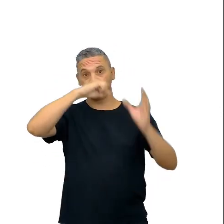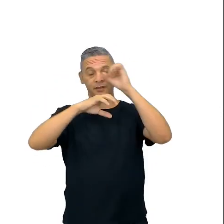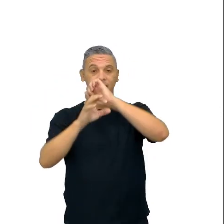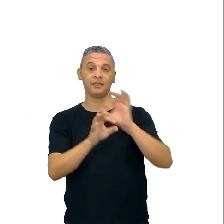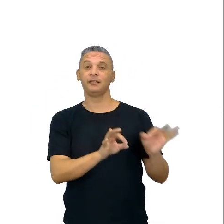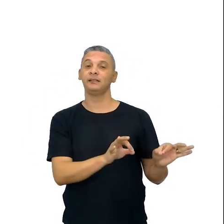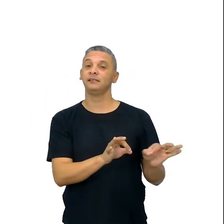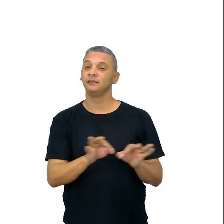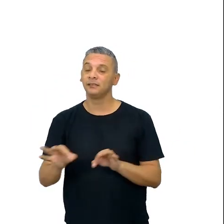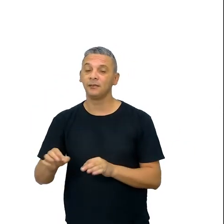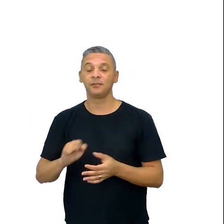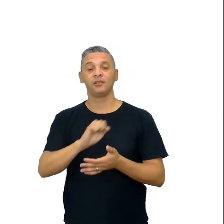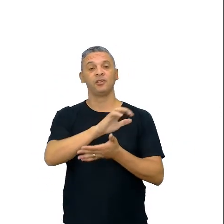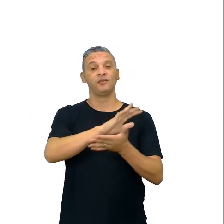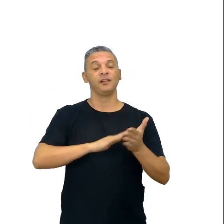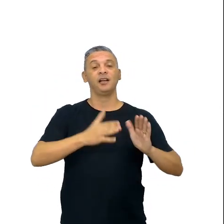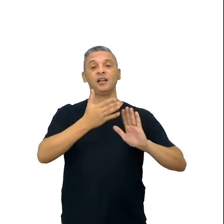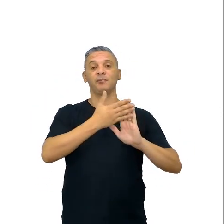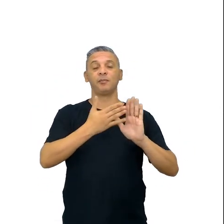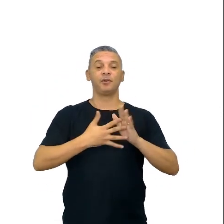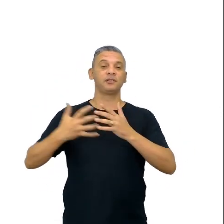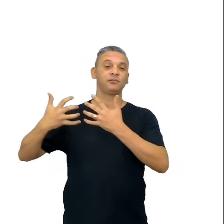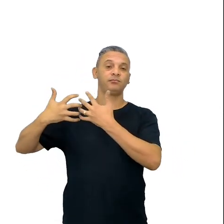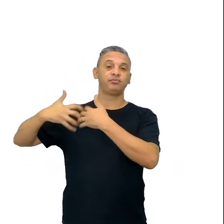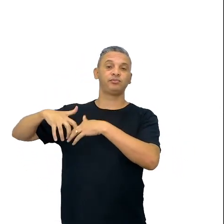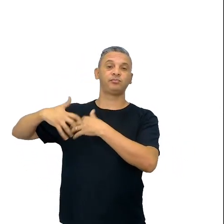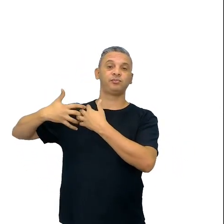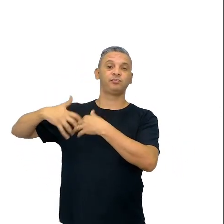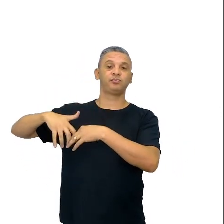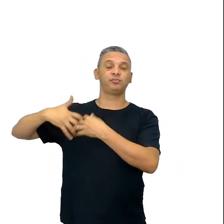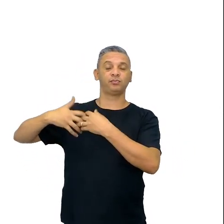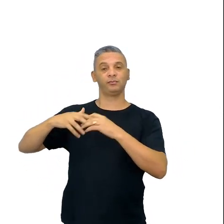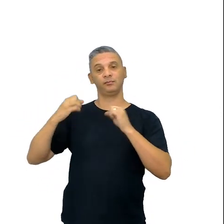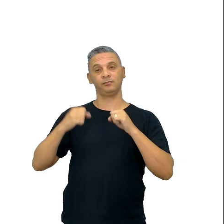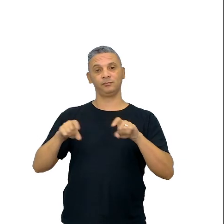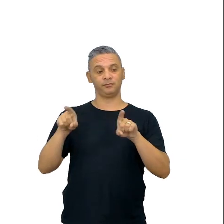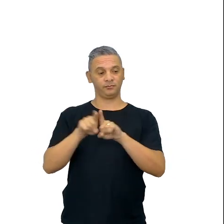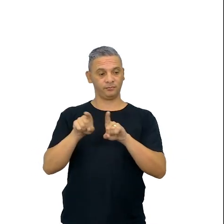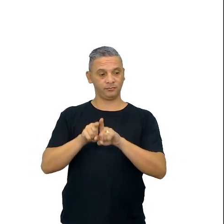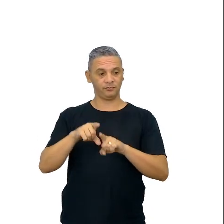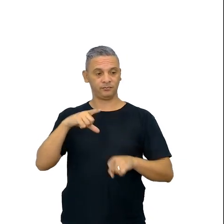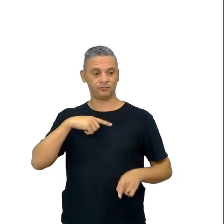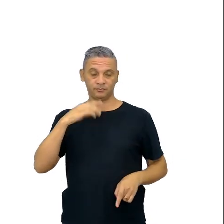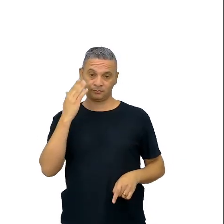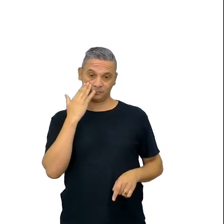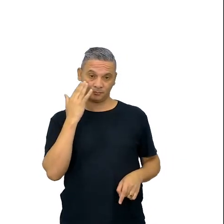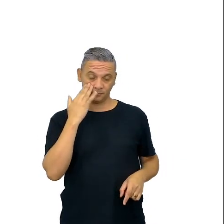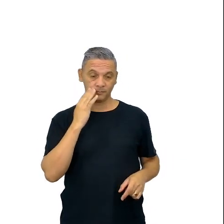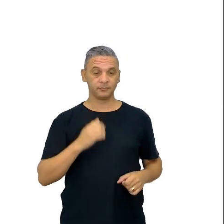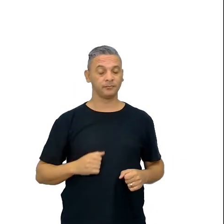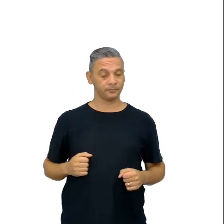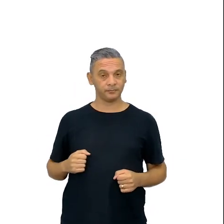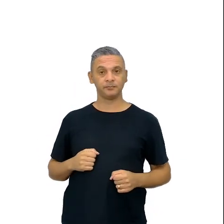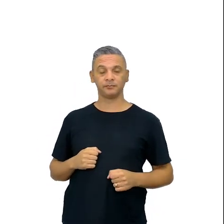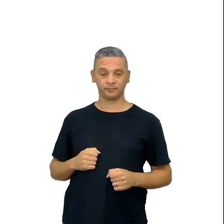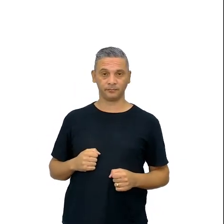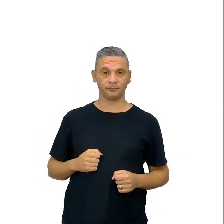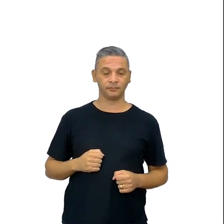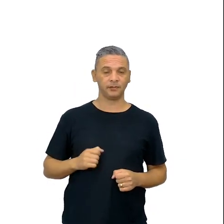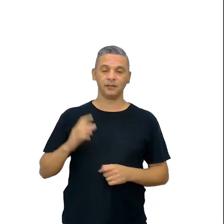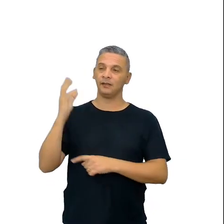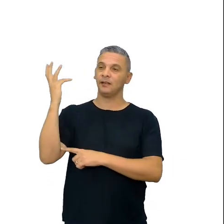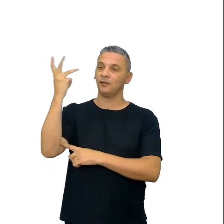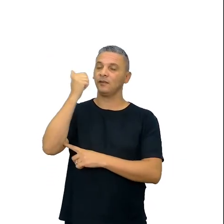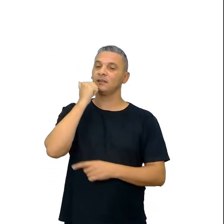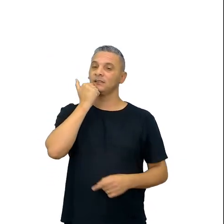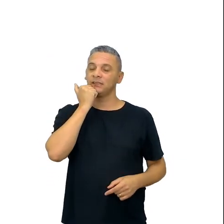atividades propostas, pensando aí na abordagem que possa favorecer, falar sobre natureza da